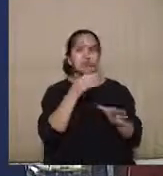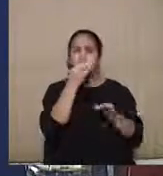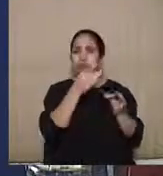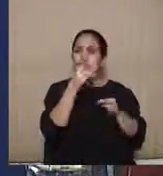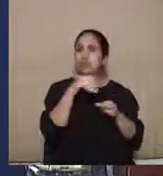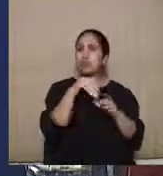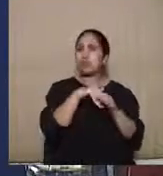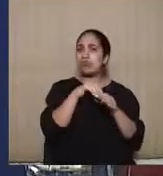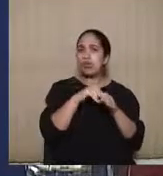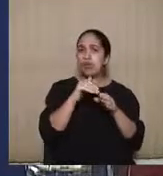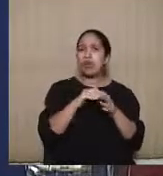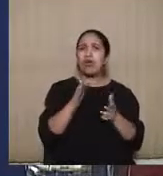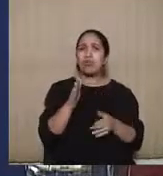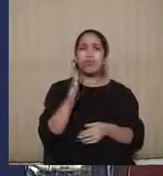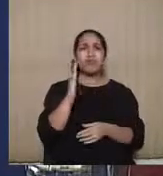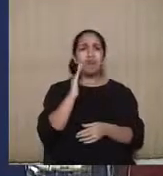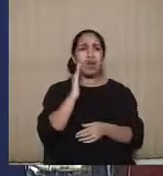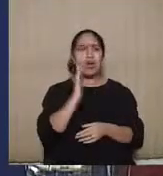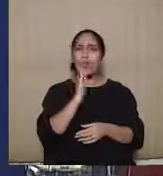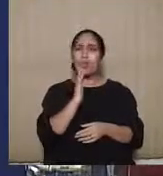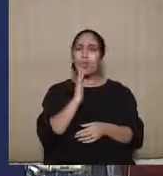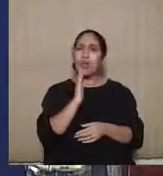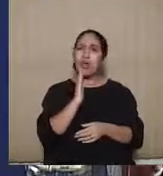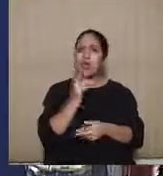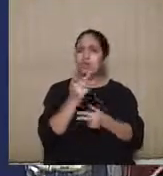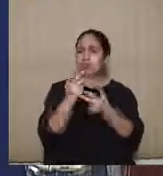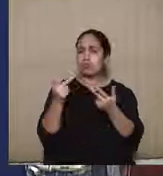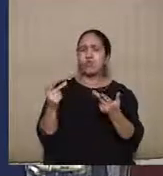apreciado, tem conhecido bastante da questão,